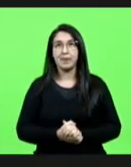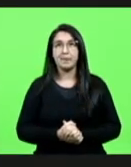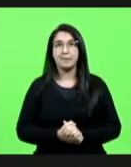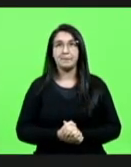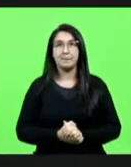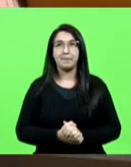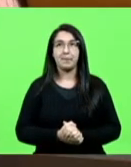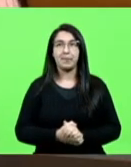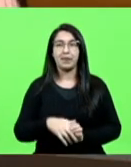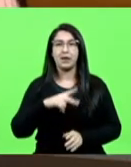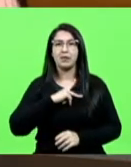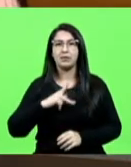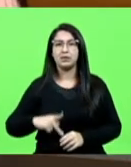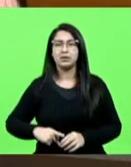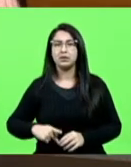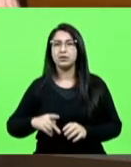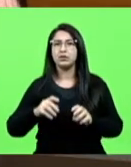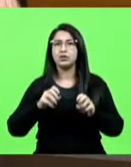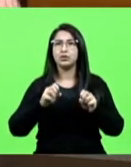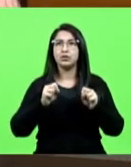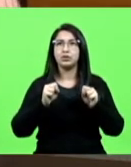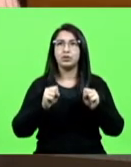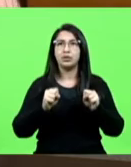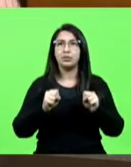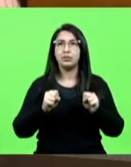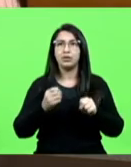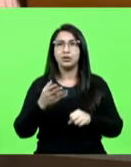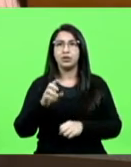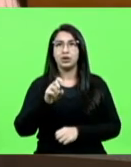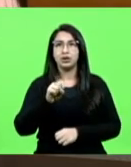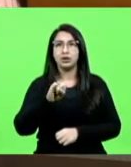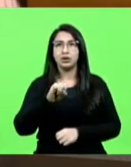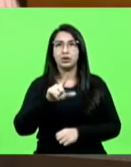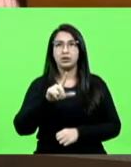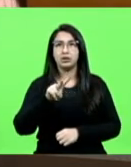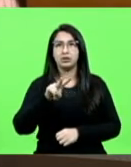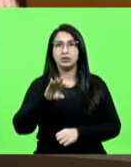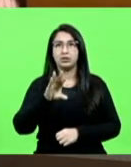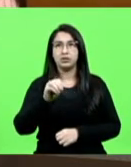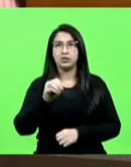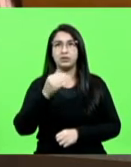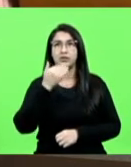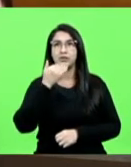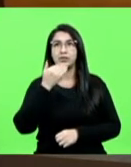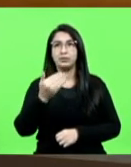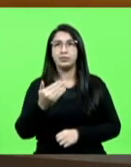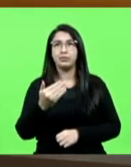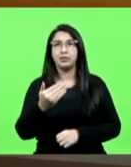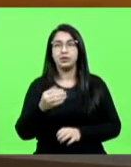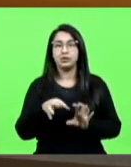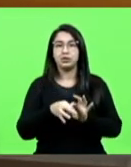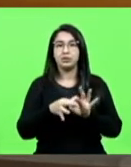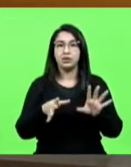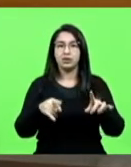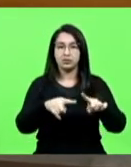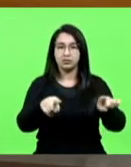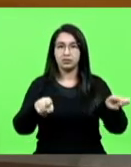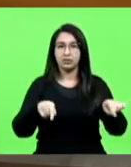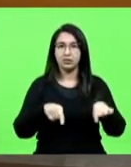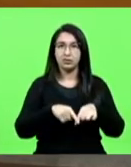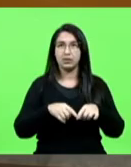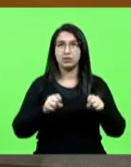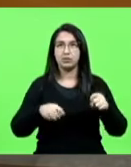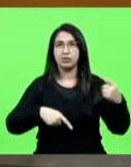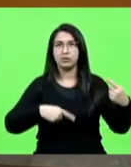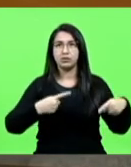conceder vista, talvez, não sei se o deputado Silvio Drevick também gostaria, mas eu gostaria de solicitar vista em gabinete, e aí já discutimos esse